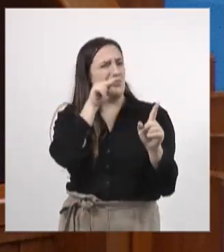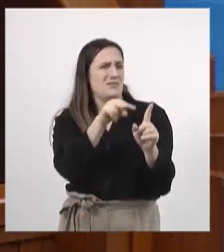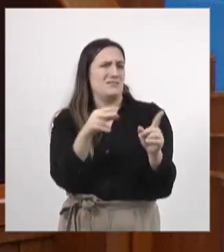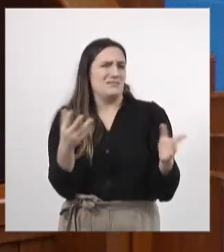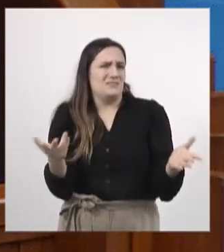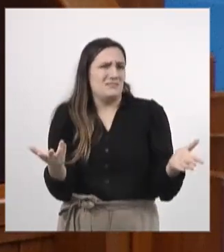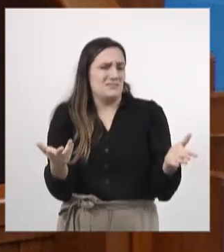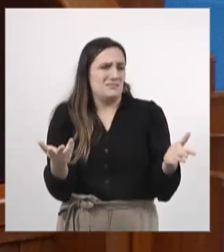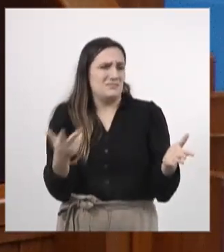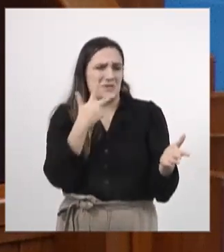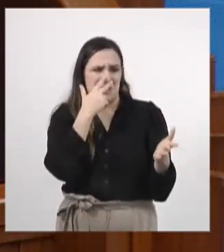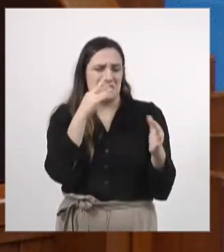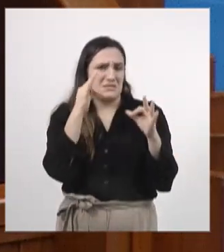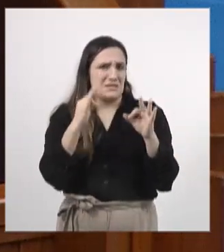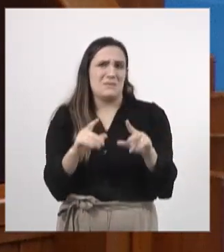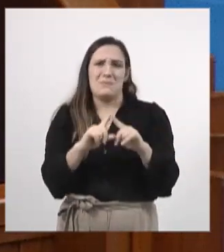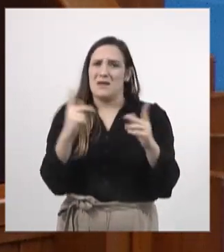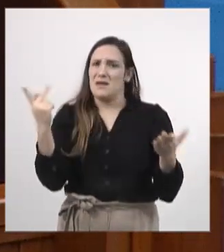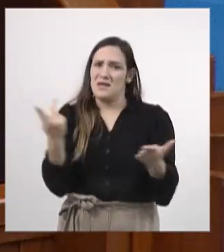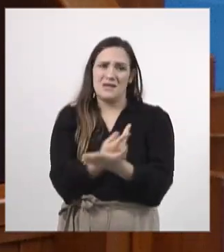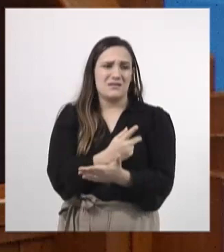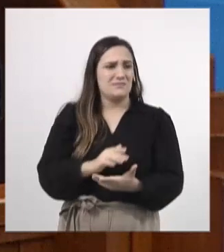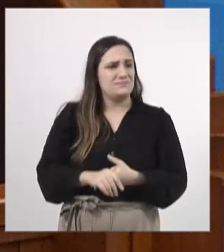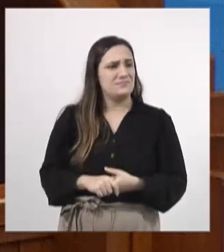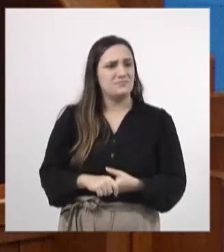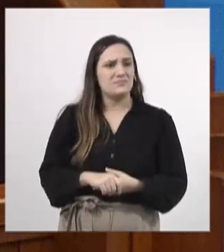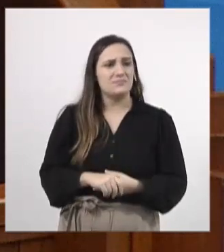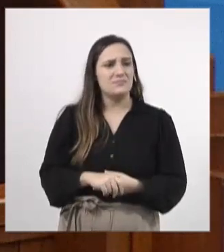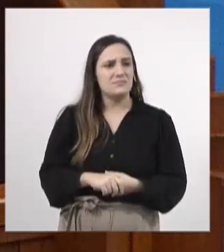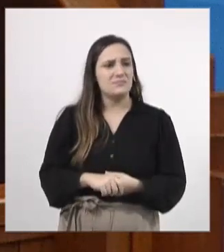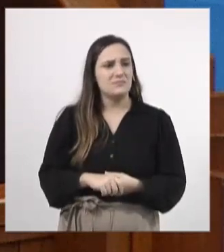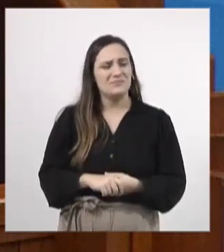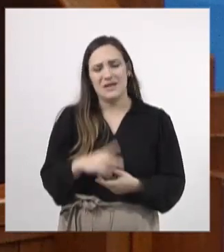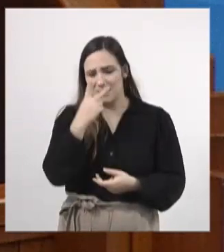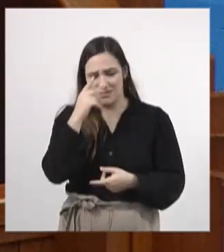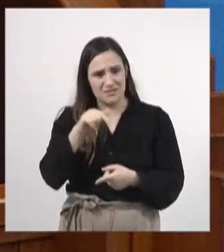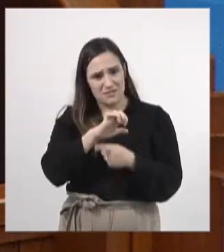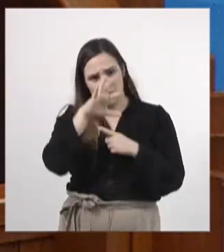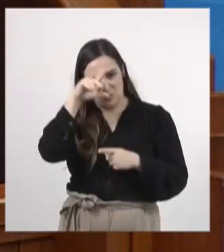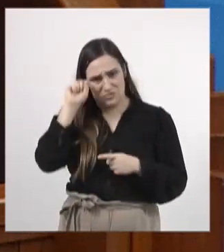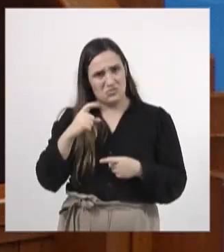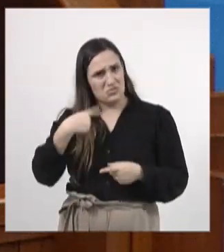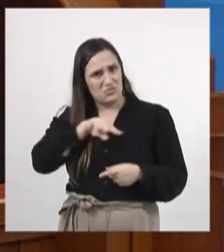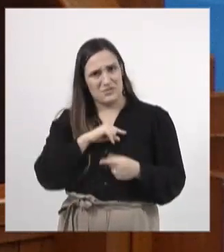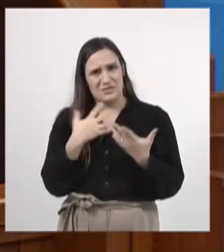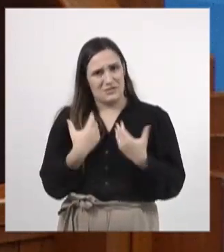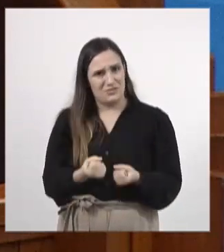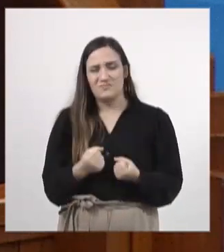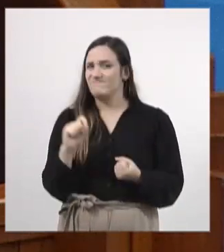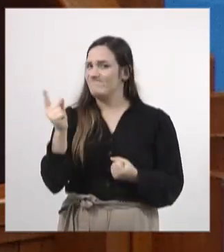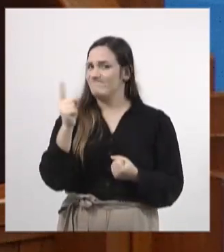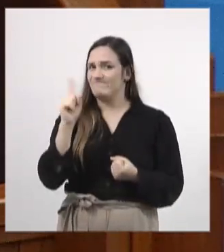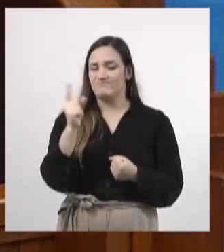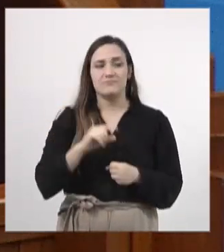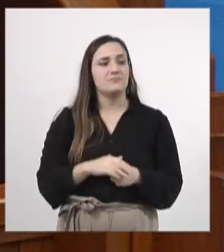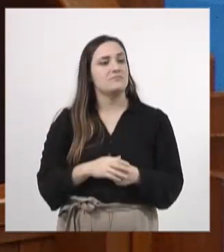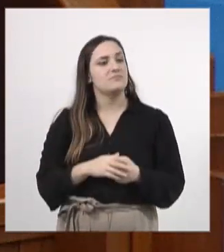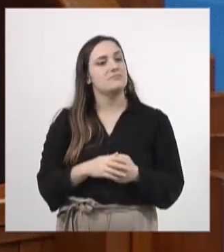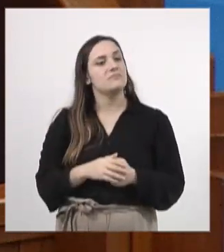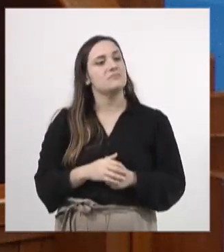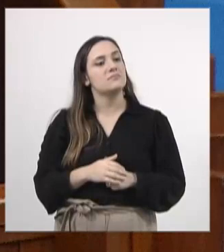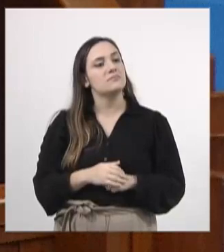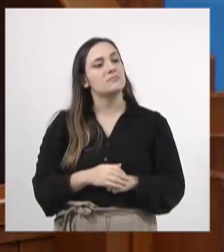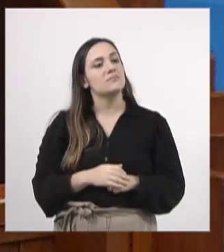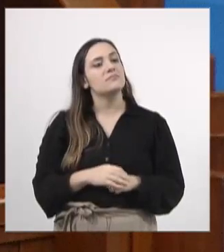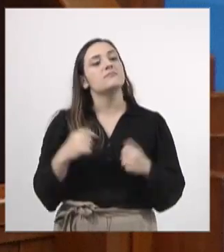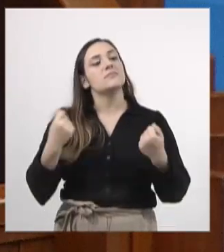presumem-se que eles estão fazendo certo. E aqui no Mato Grosso do Sul nós estamos aceitando isso. Nós lançamos esse movimento, principalmente, para fazer um